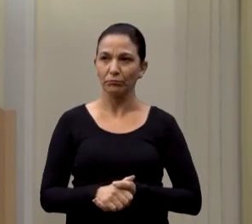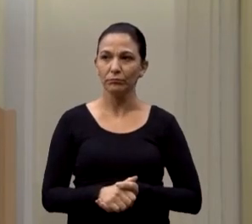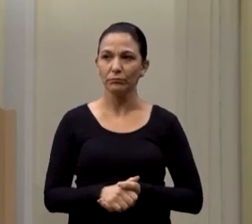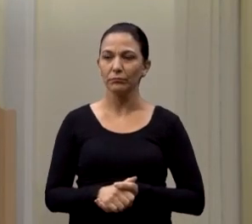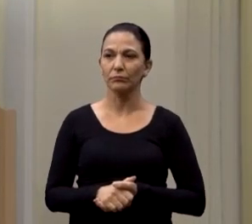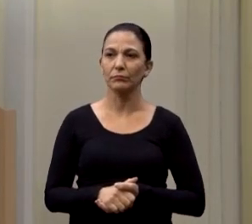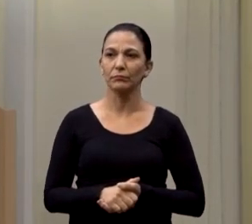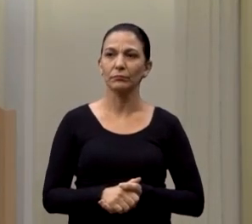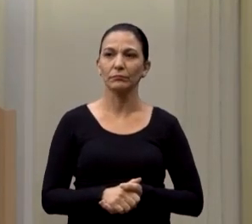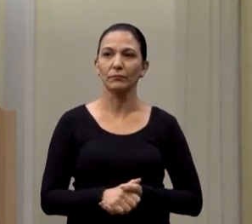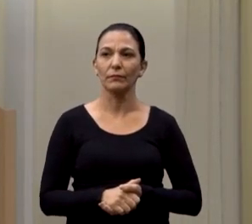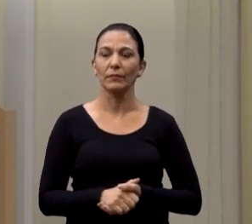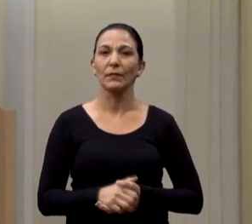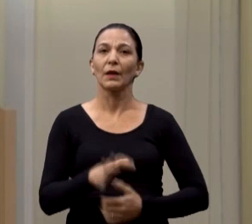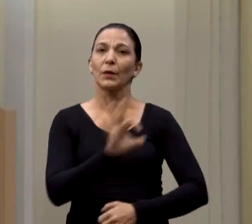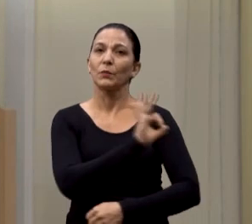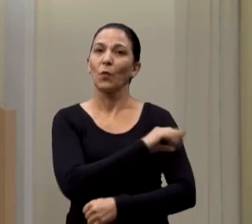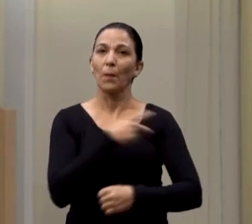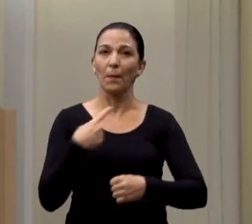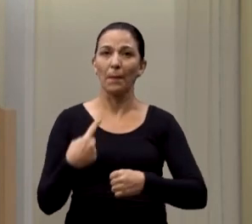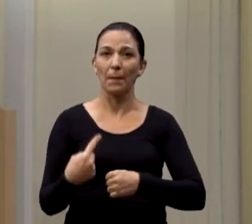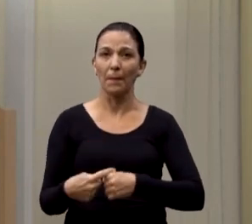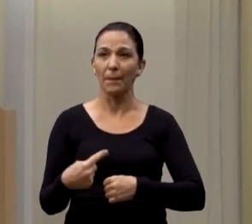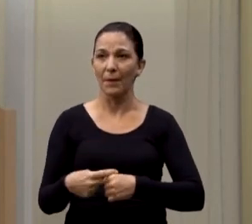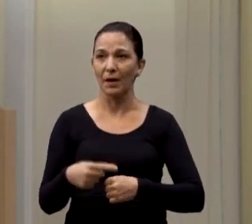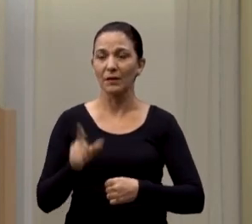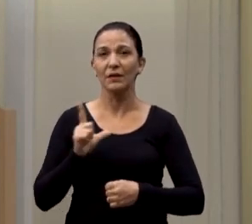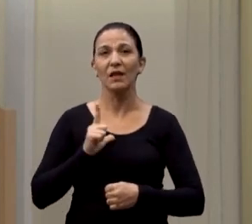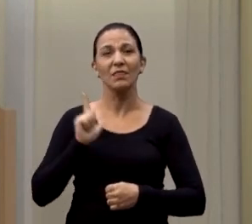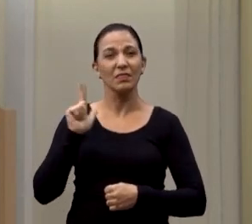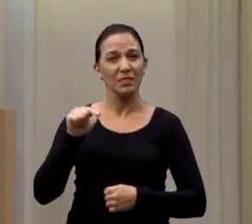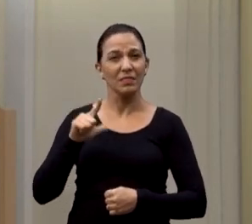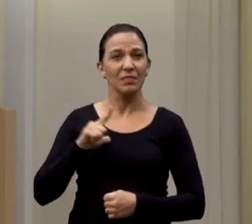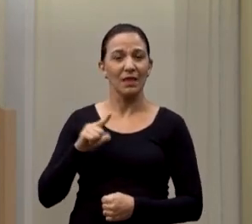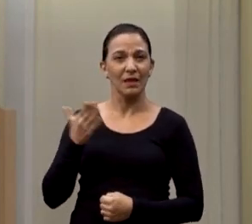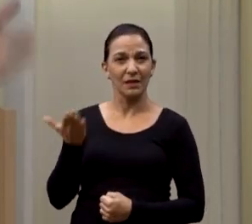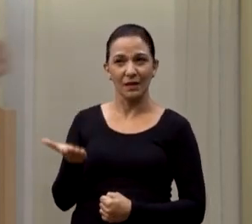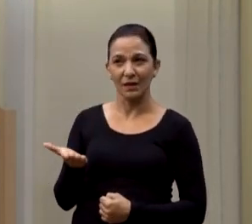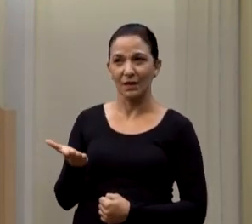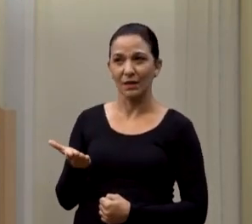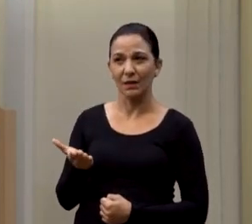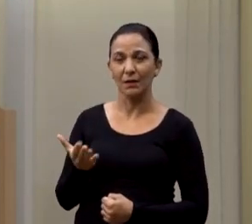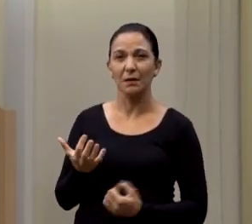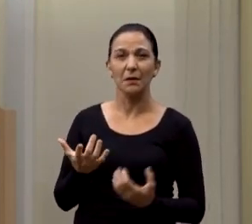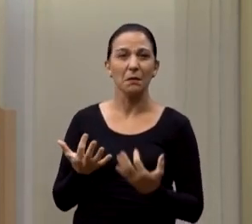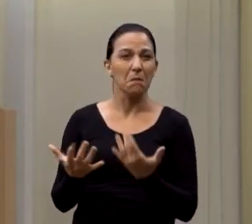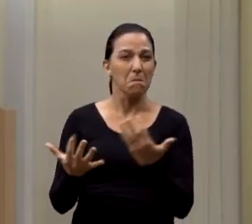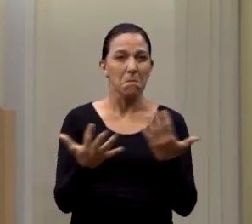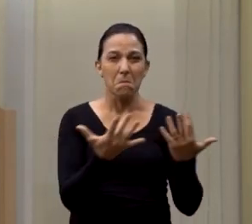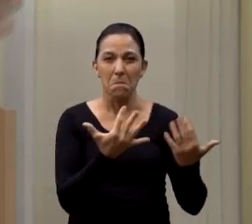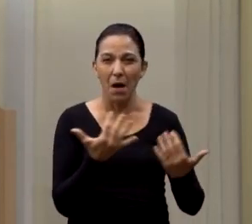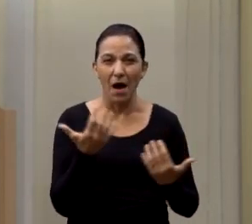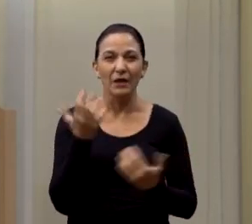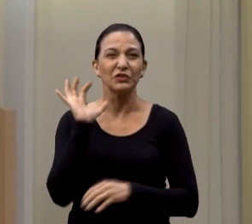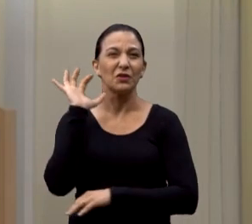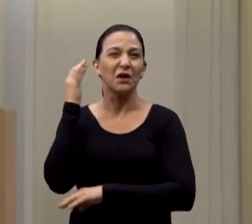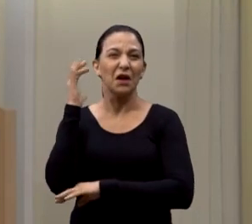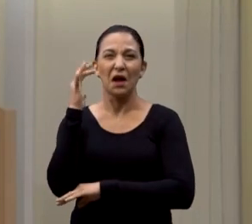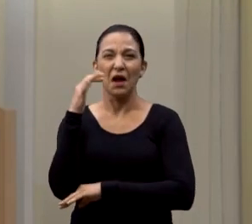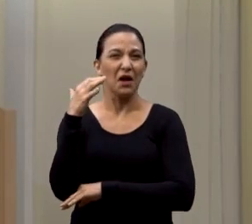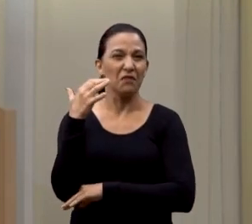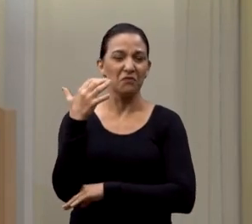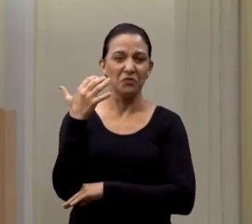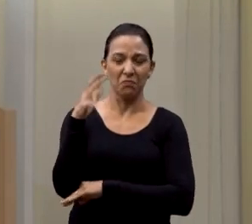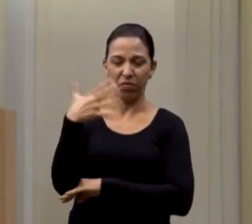a prefeitura nos bairros saiu da Vila Xavier. Sabe o que sobrou dessa praça, vereadora Filipe? Mais mato, as árvores que eles cortam e não